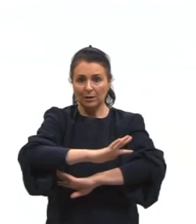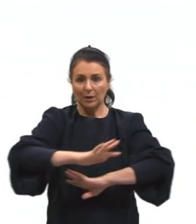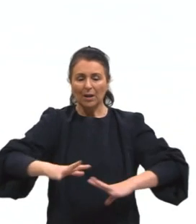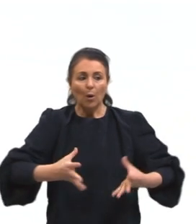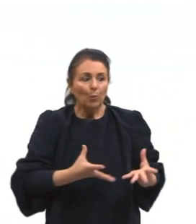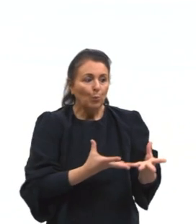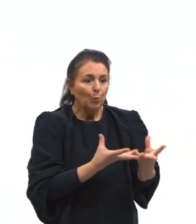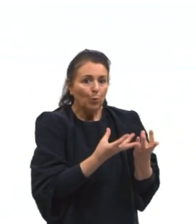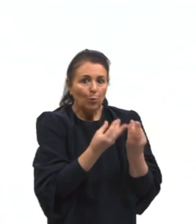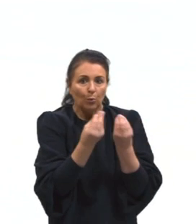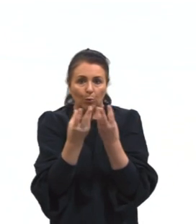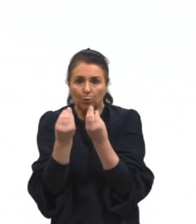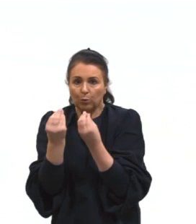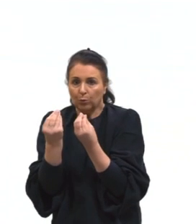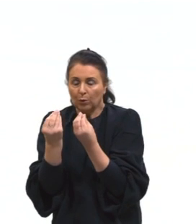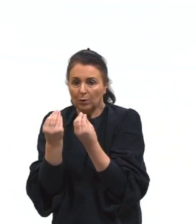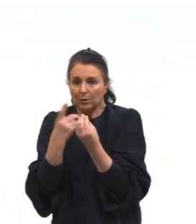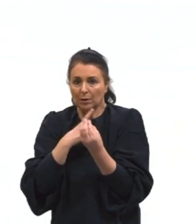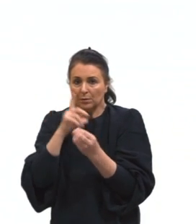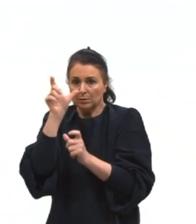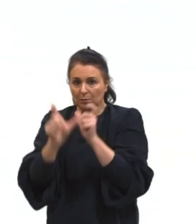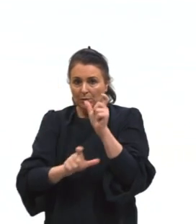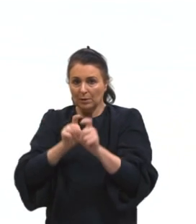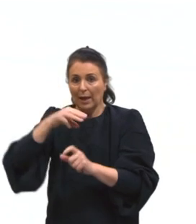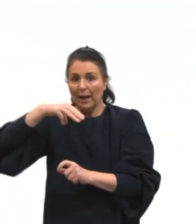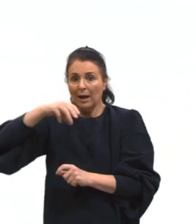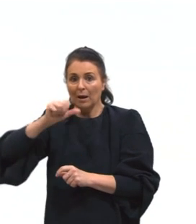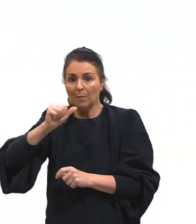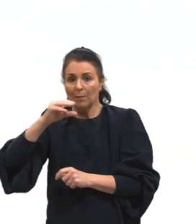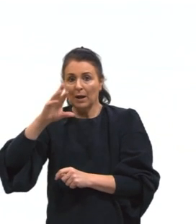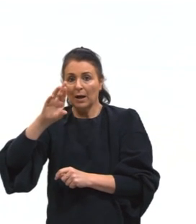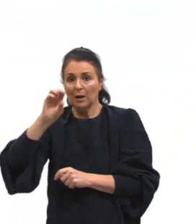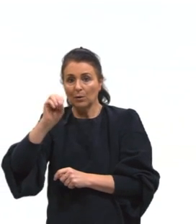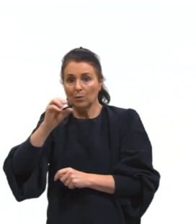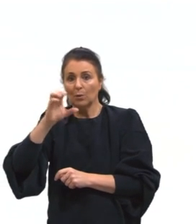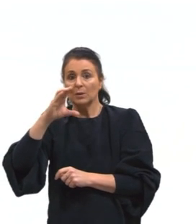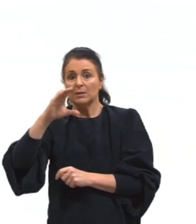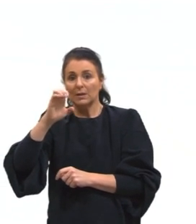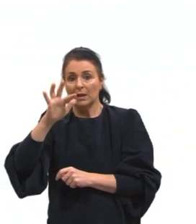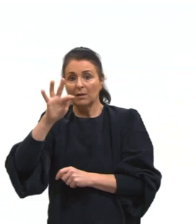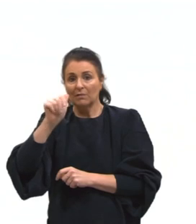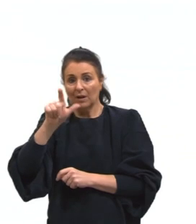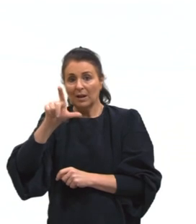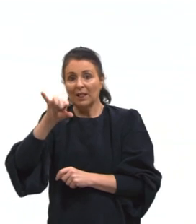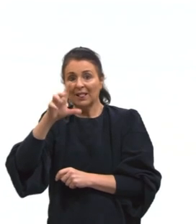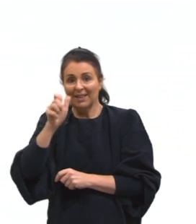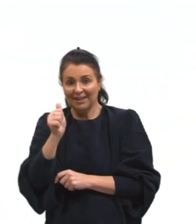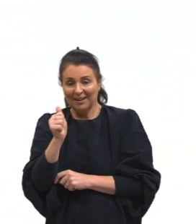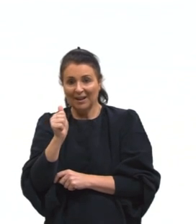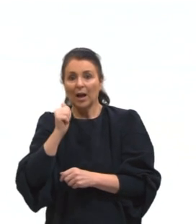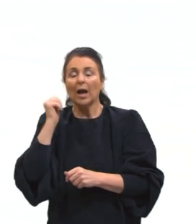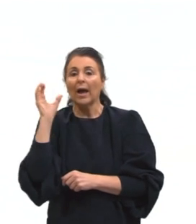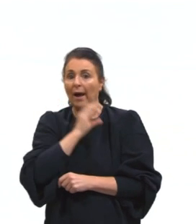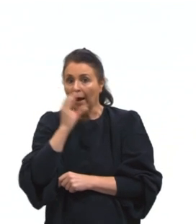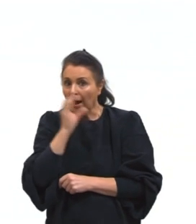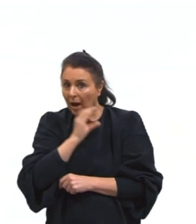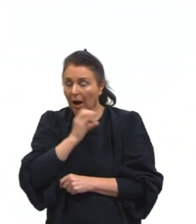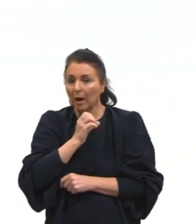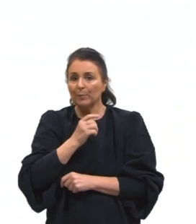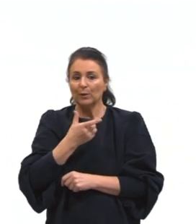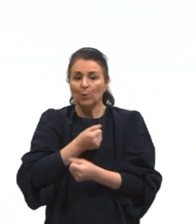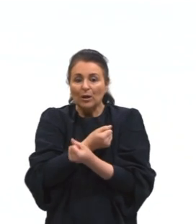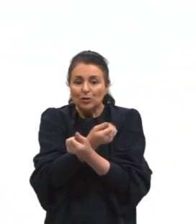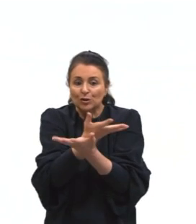muita gente a gente vai chamar, justamente, de macrocefalia urbana, É um processo rápido, a distribuição não é